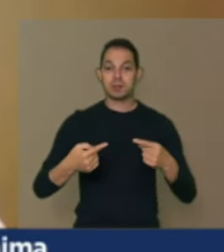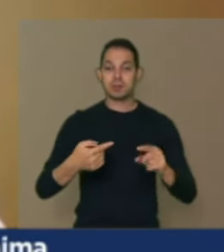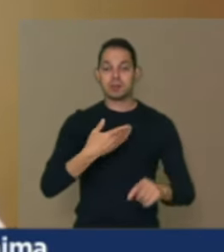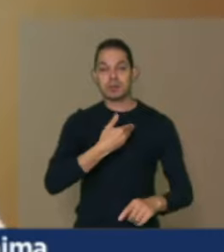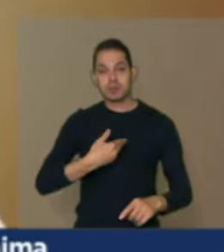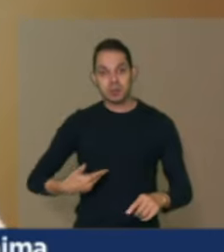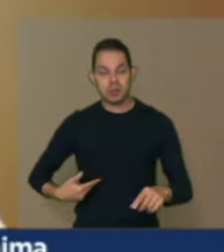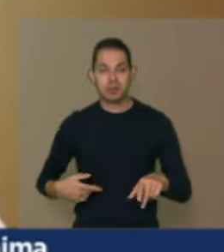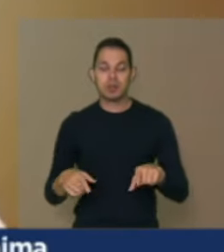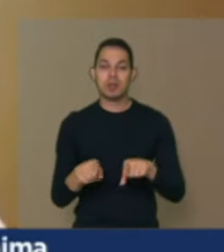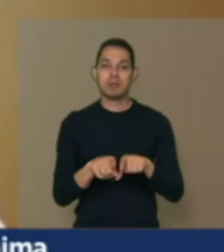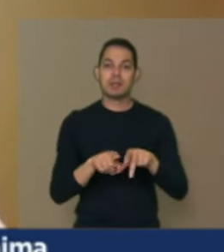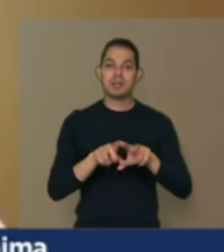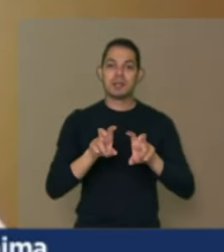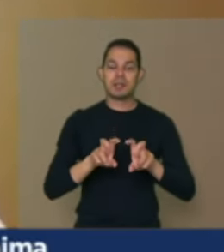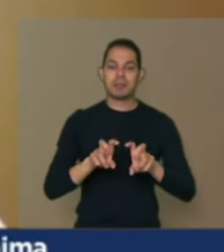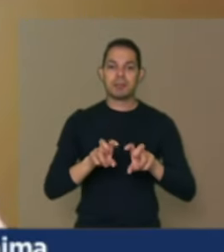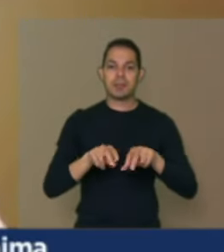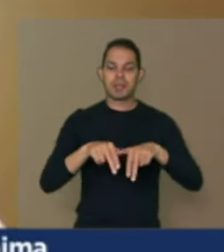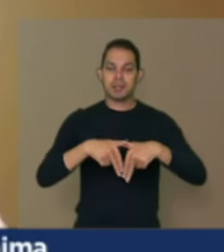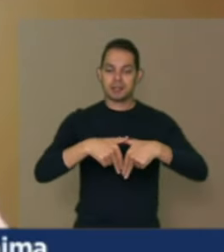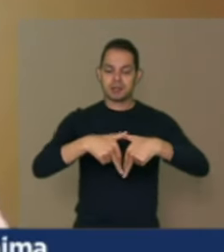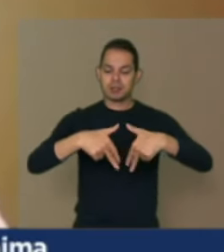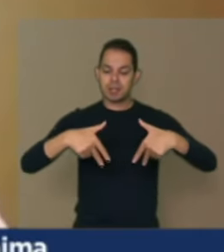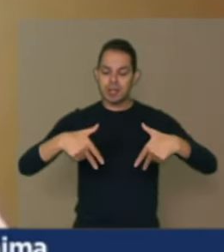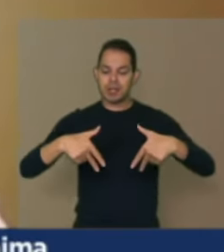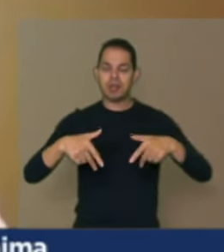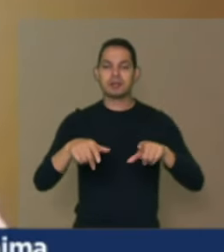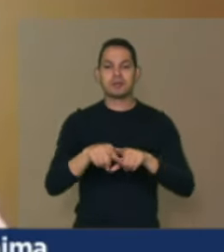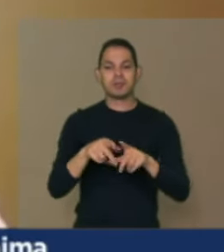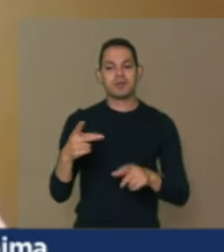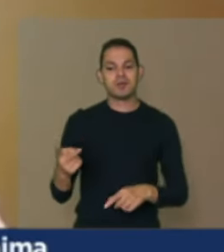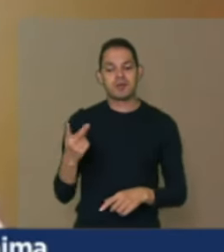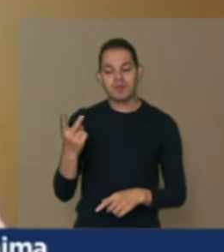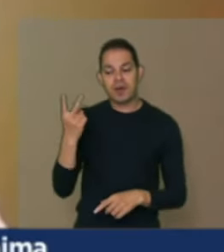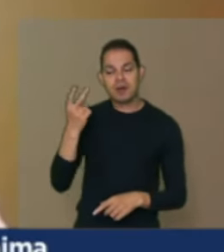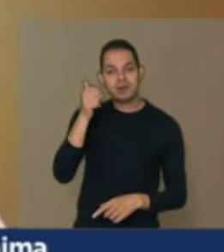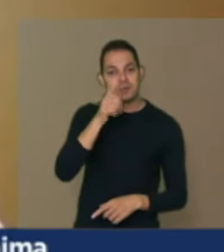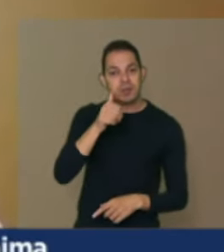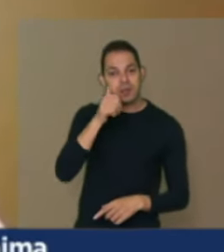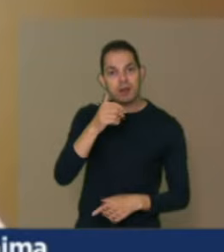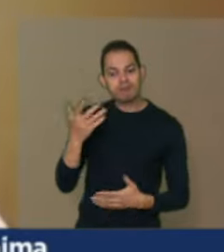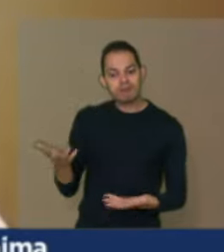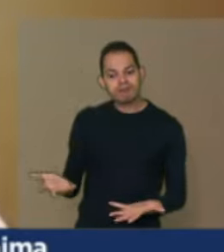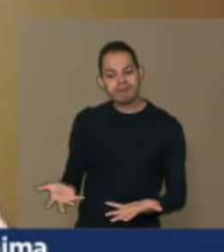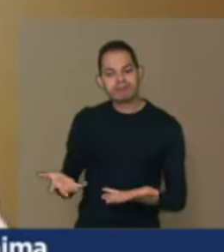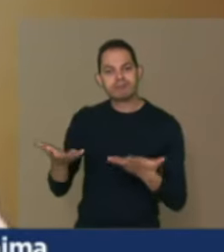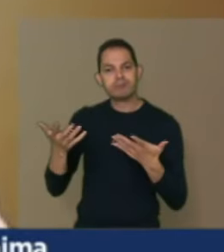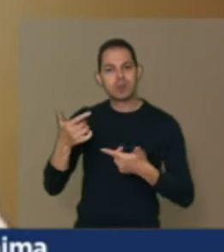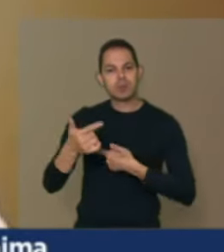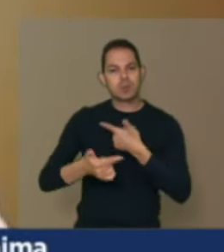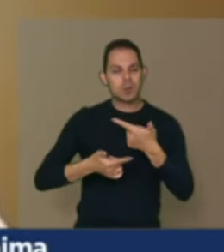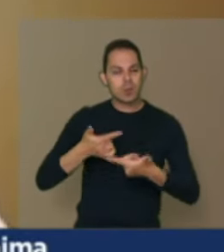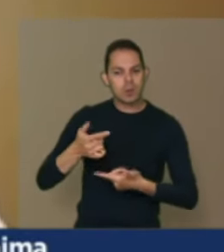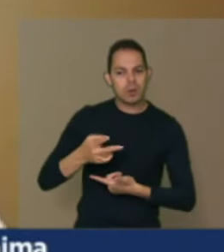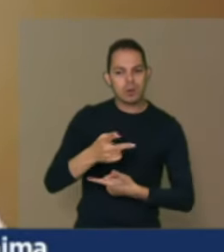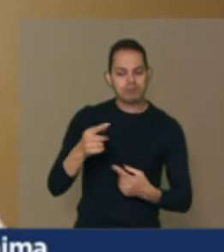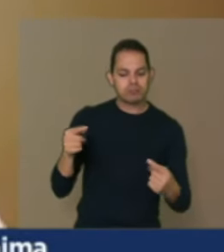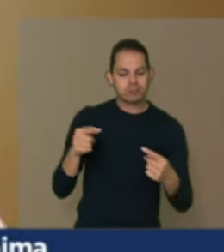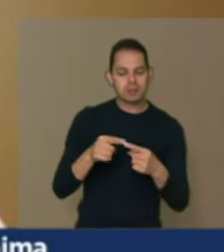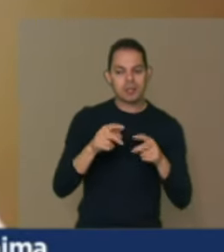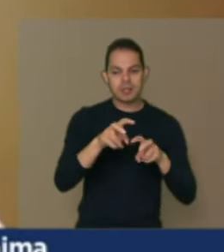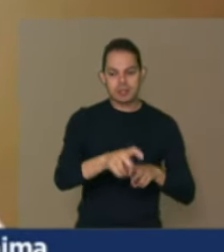questão dos jovens a questão da valorização das mulheres nesse trabalho que é contínuo e que está diretamente ligado à questão da agricultura familiar